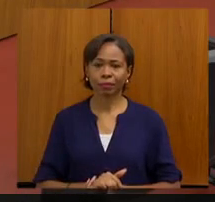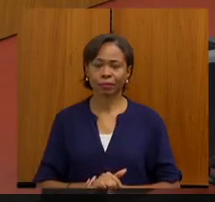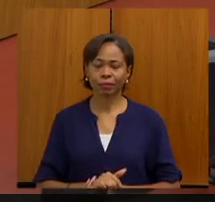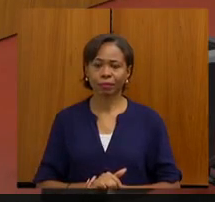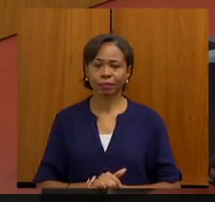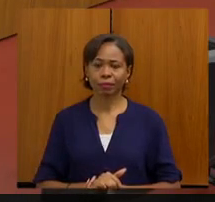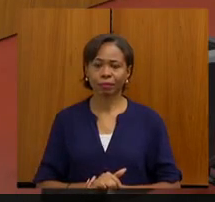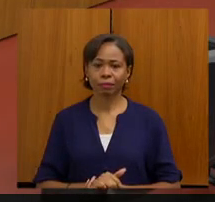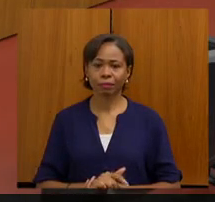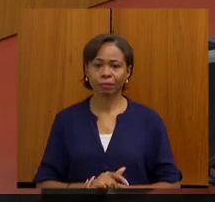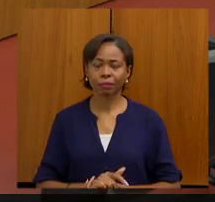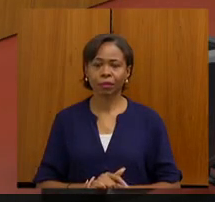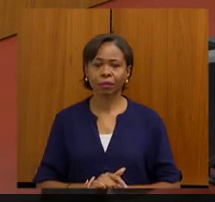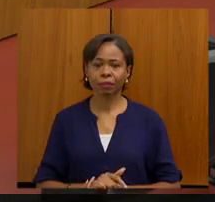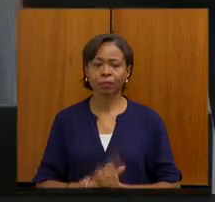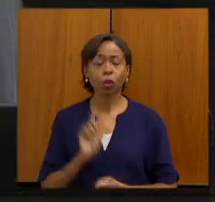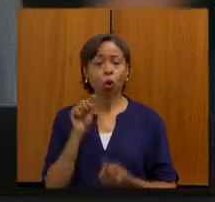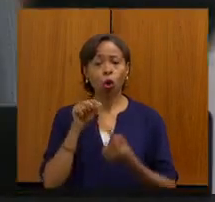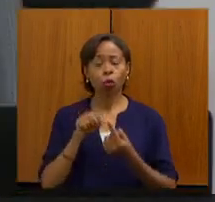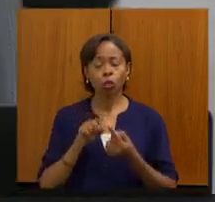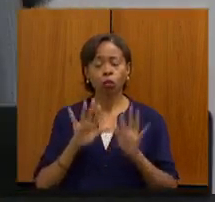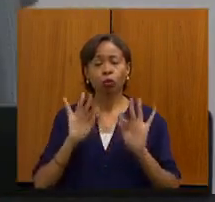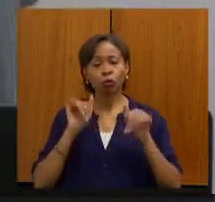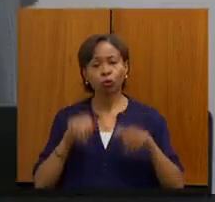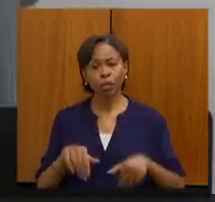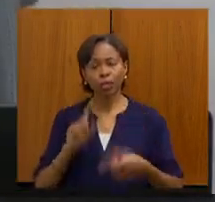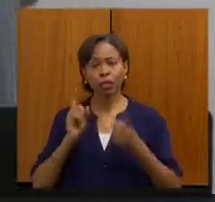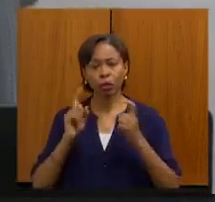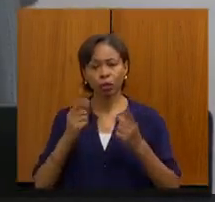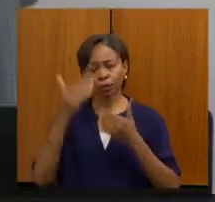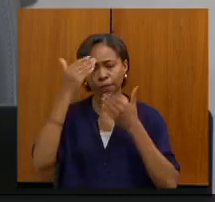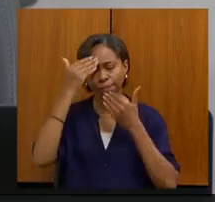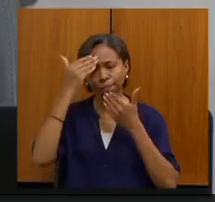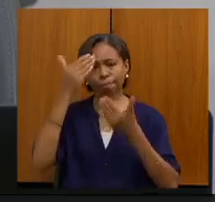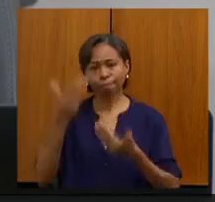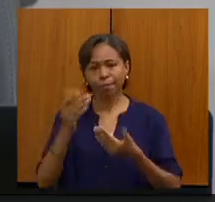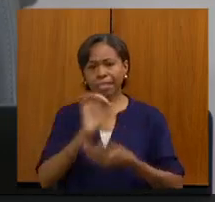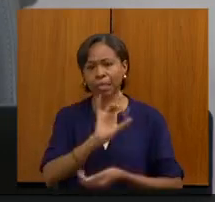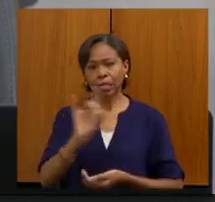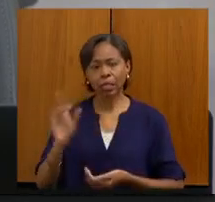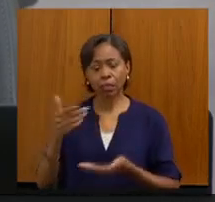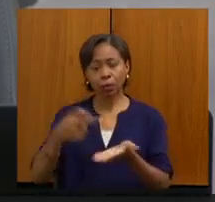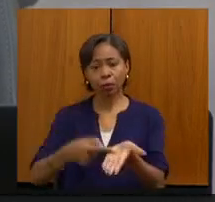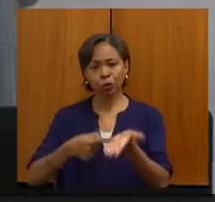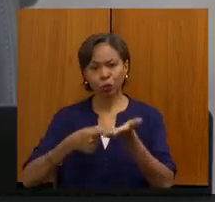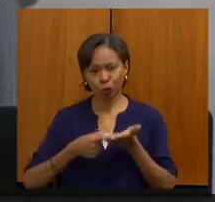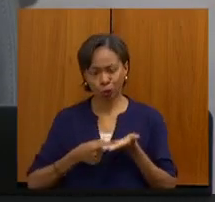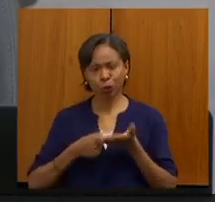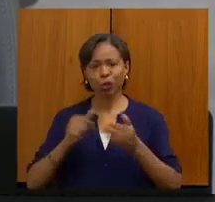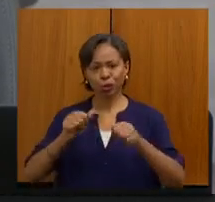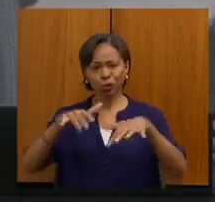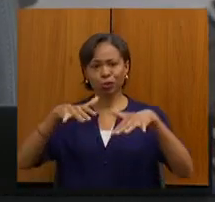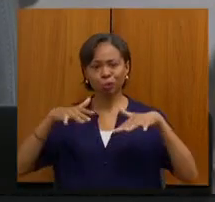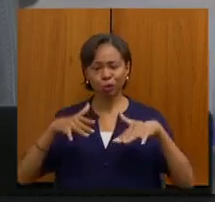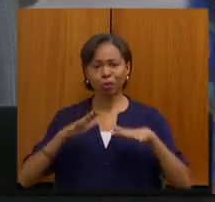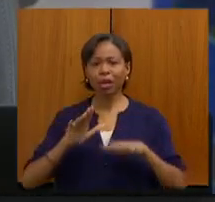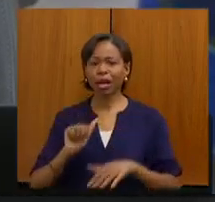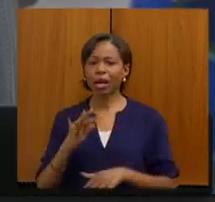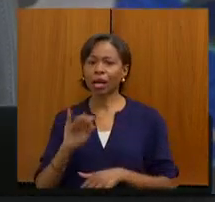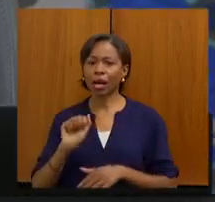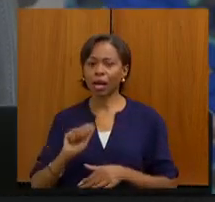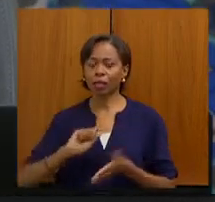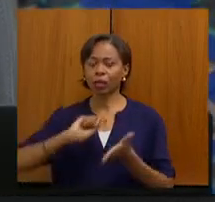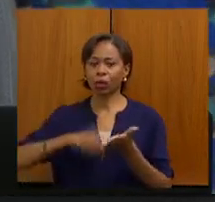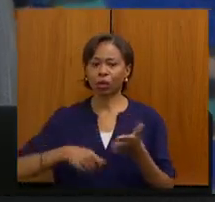Cumprindo a finalidade da reunião, presidência agradece a presença dos parlamentares, dos convidados e do público presente. Determina a laboratura